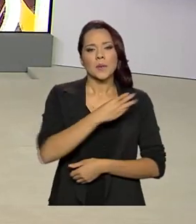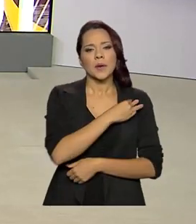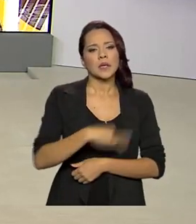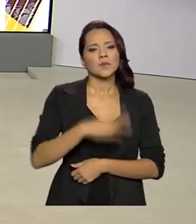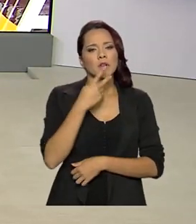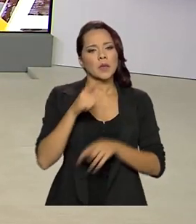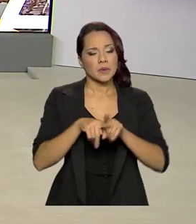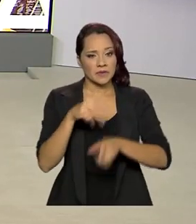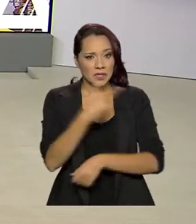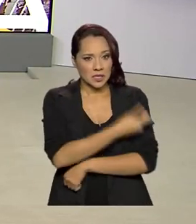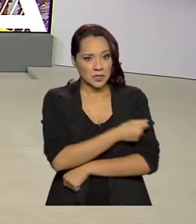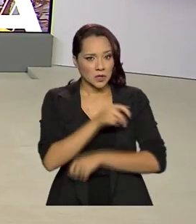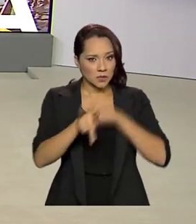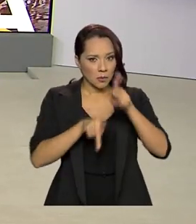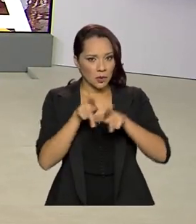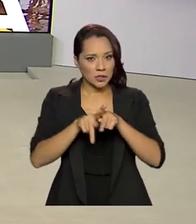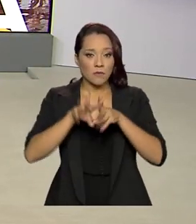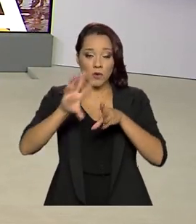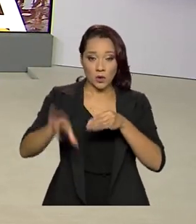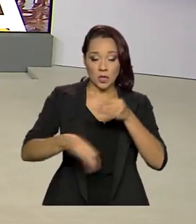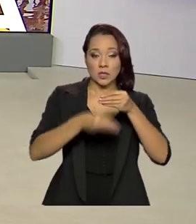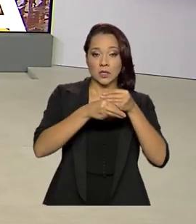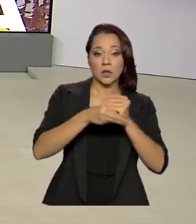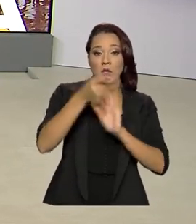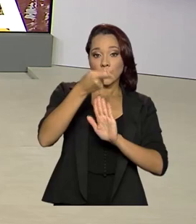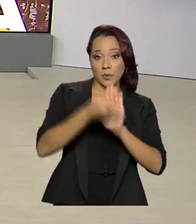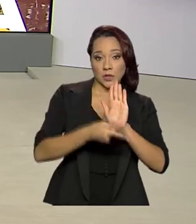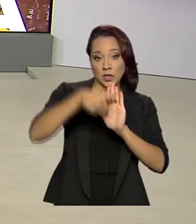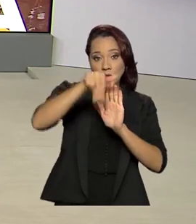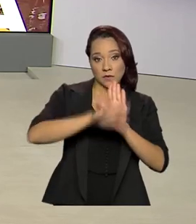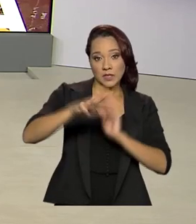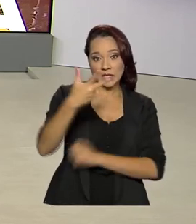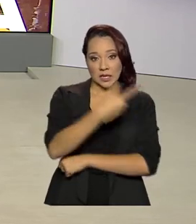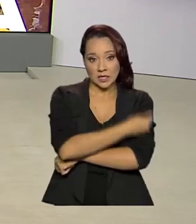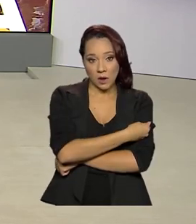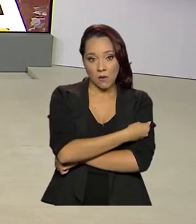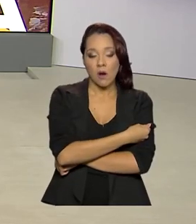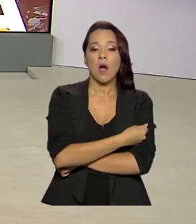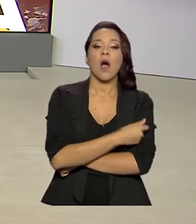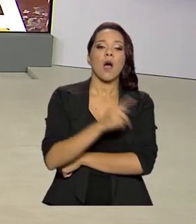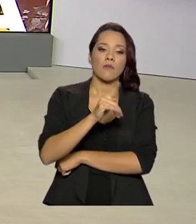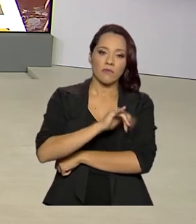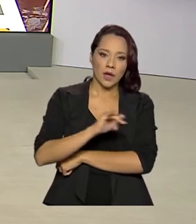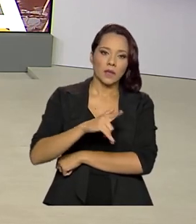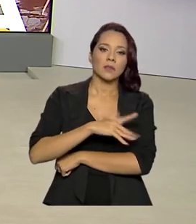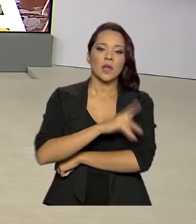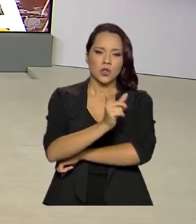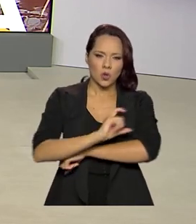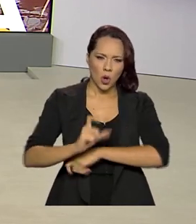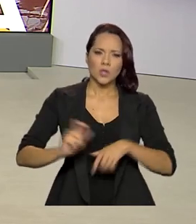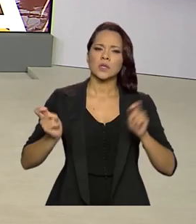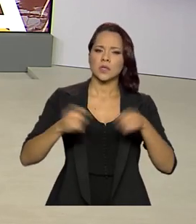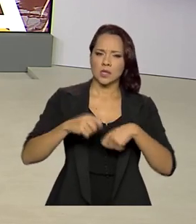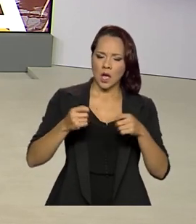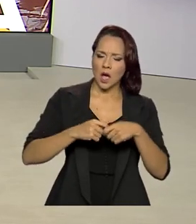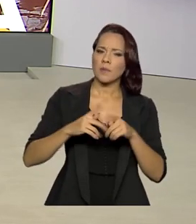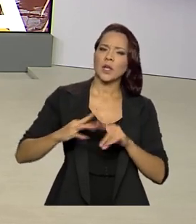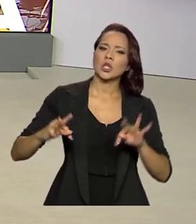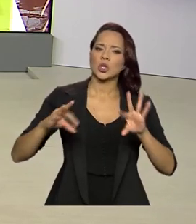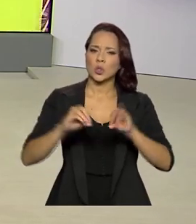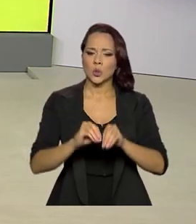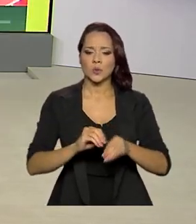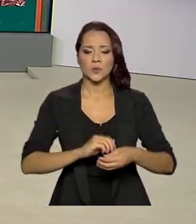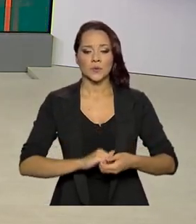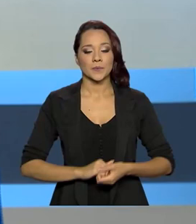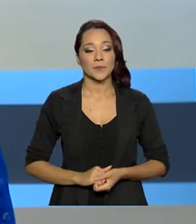se a vacinação desse público for incluída no Programa Nacional de Imunizações, haverá doses suficientes para atender